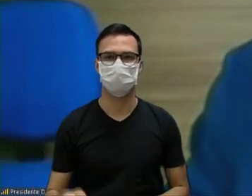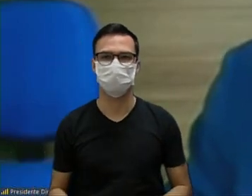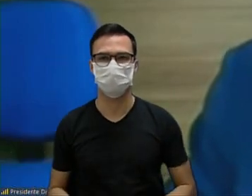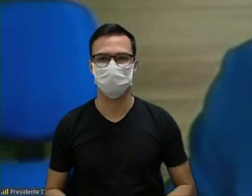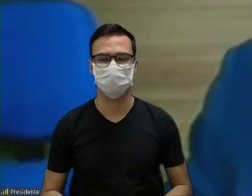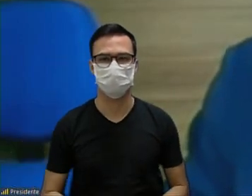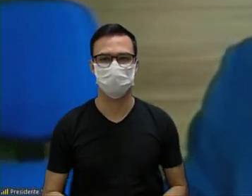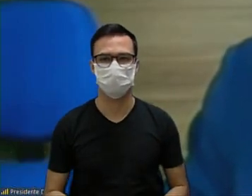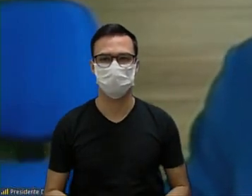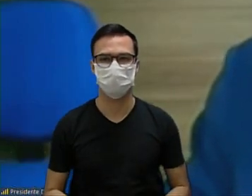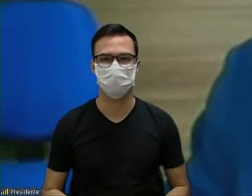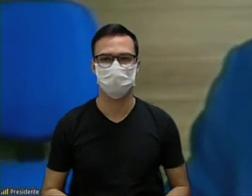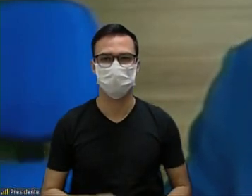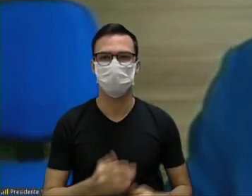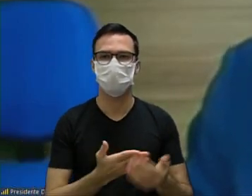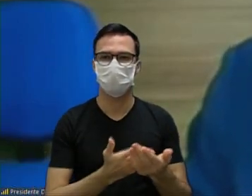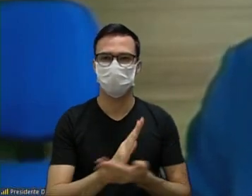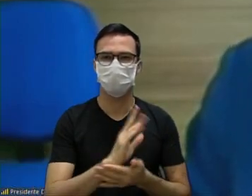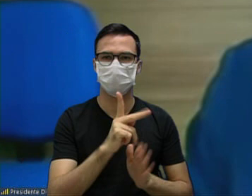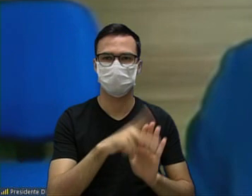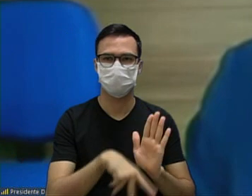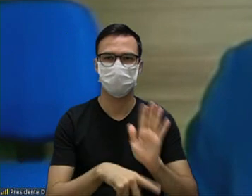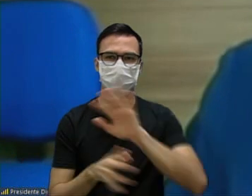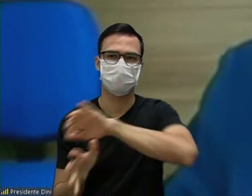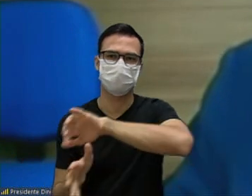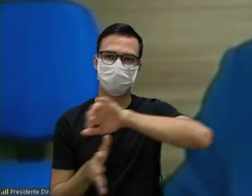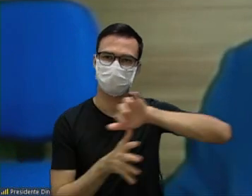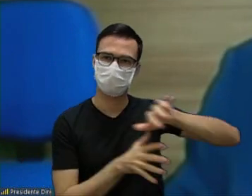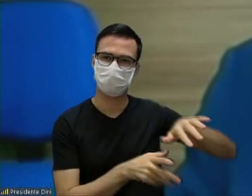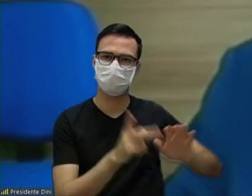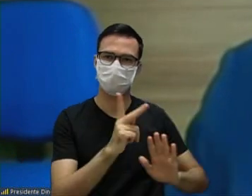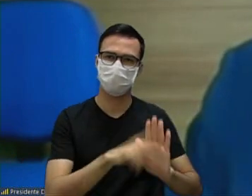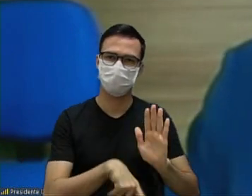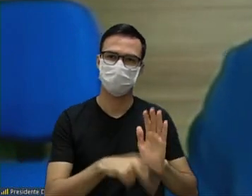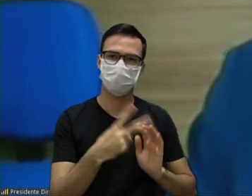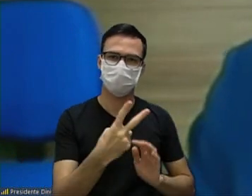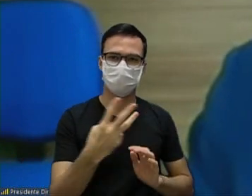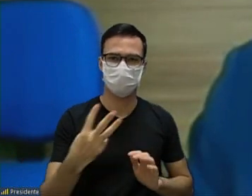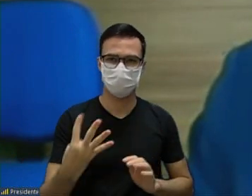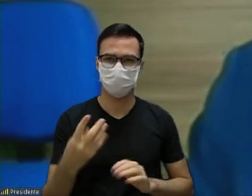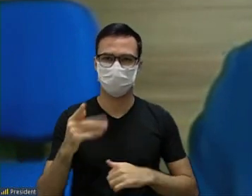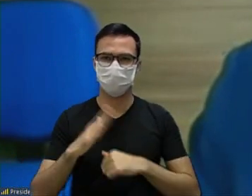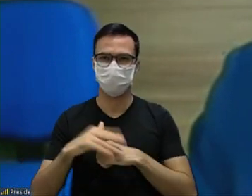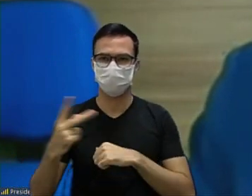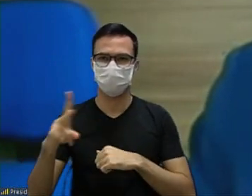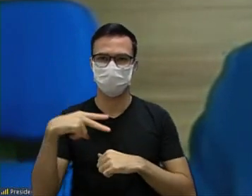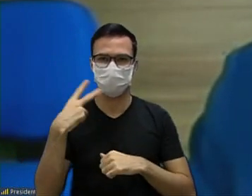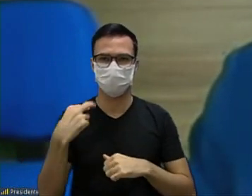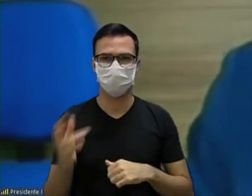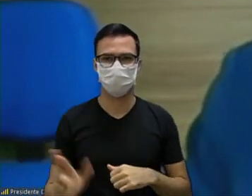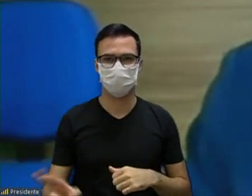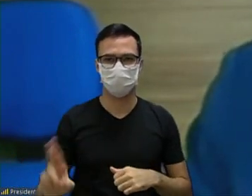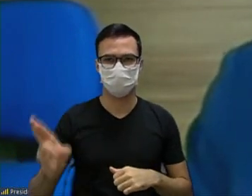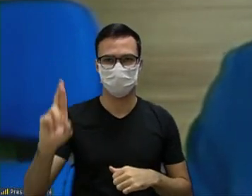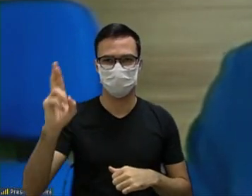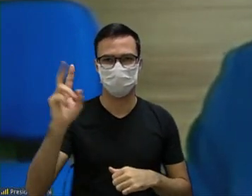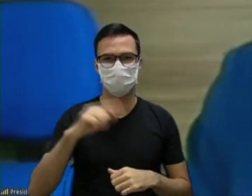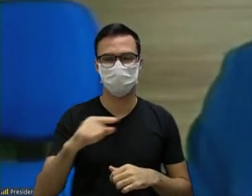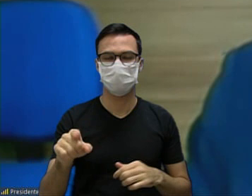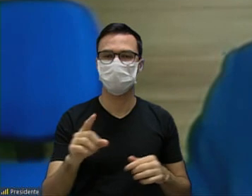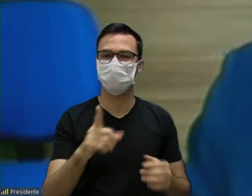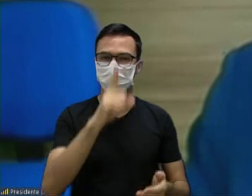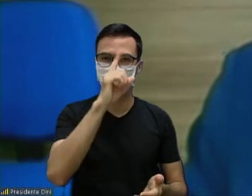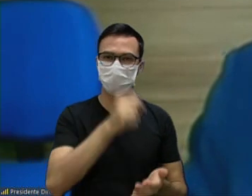fica aprovado projeto de lei 234 do vereador Rodrigo Maganhato garante